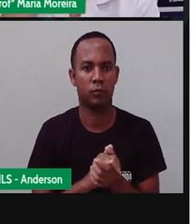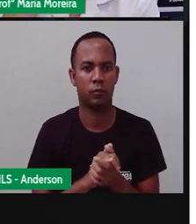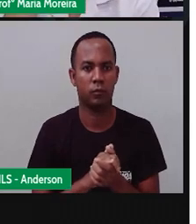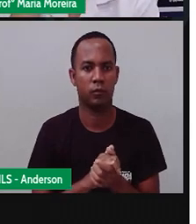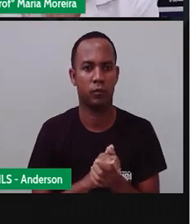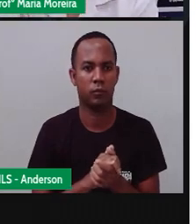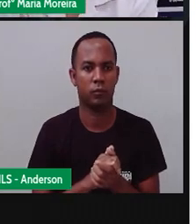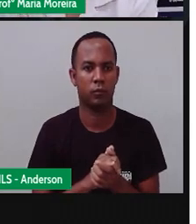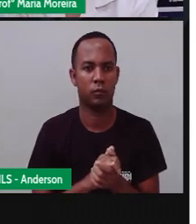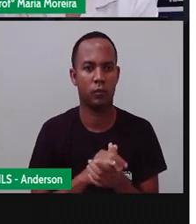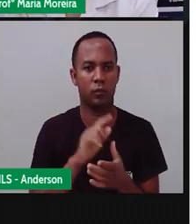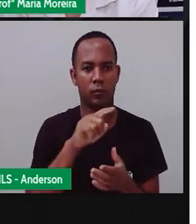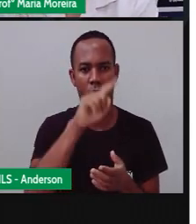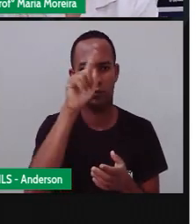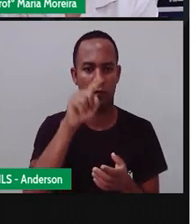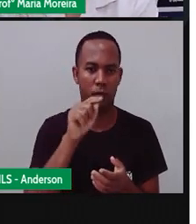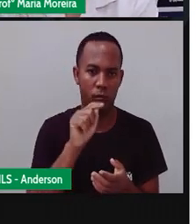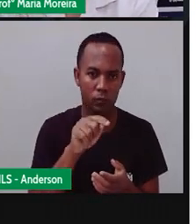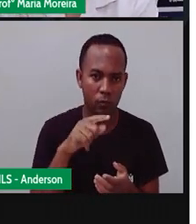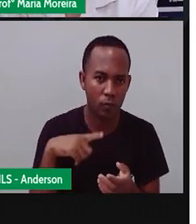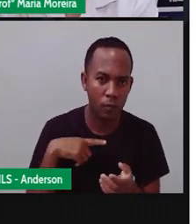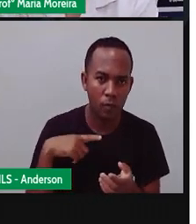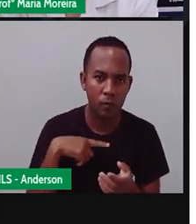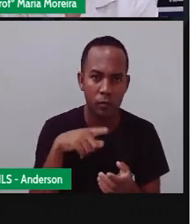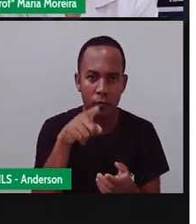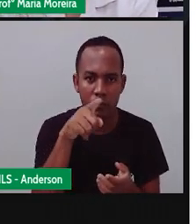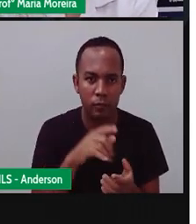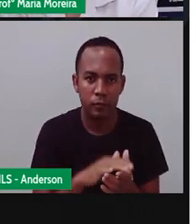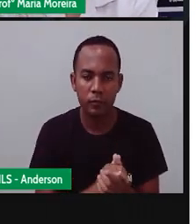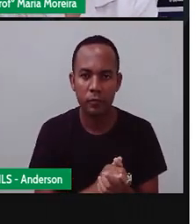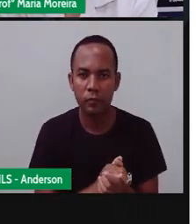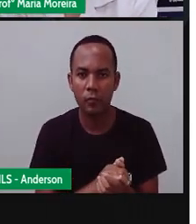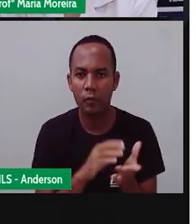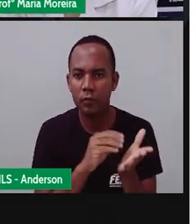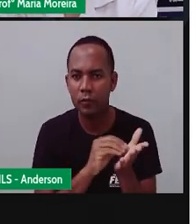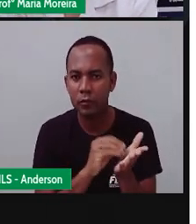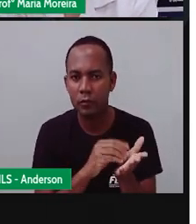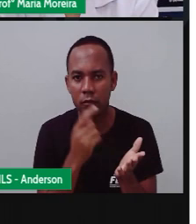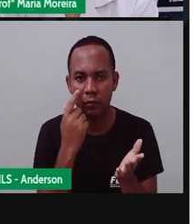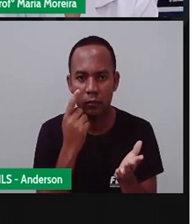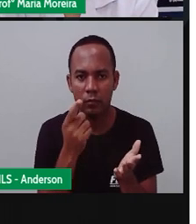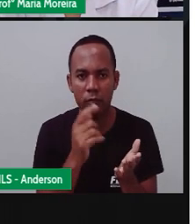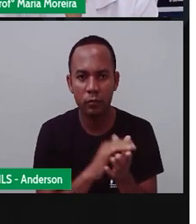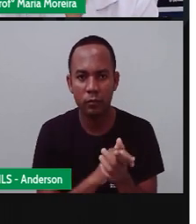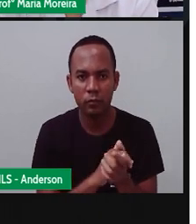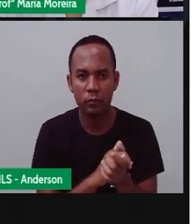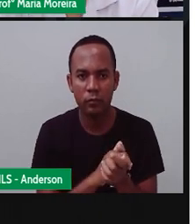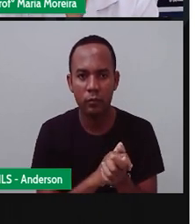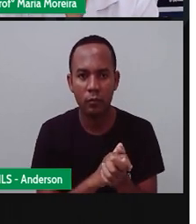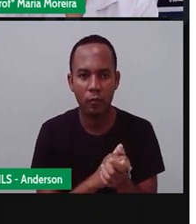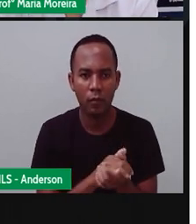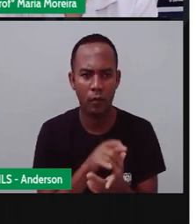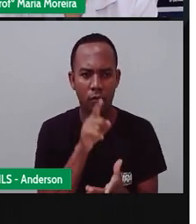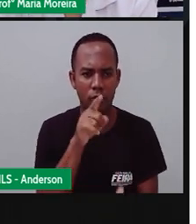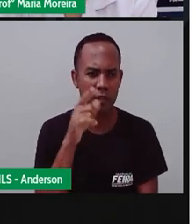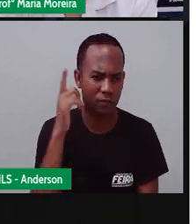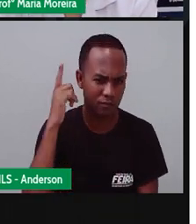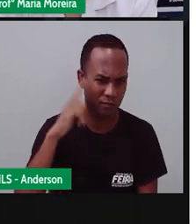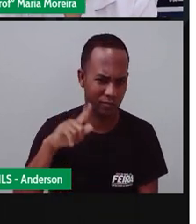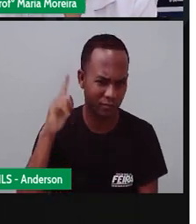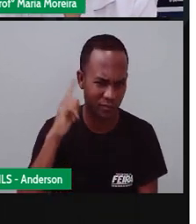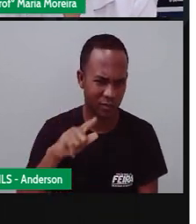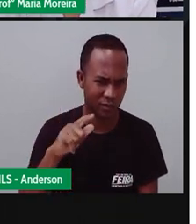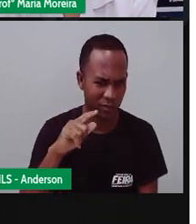Porque, ó, quando é pergunta, a tem o quê? Um sinal de interrogação. Então, você conseguiu imaginar?